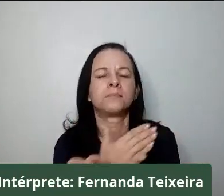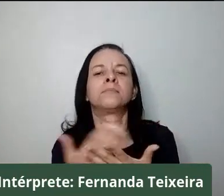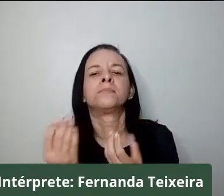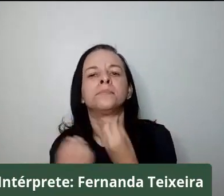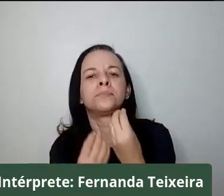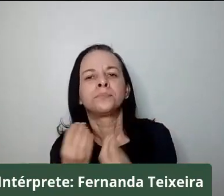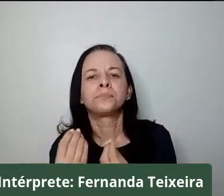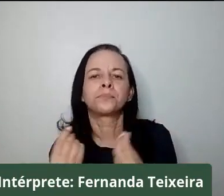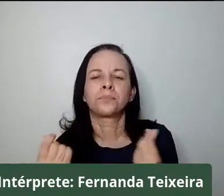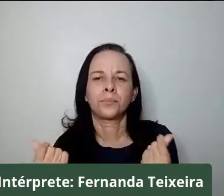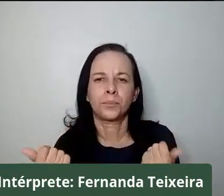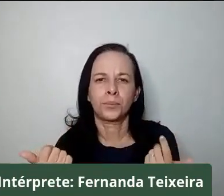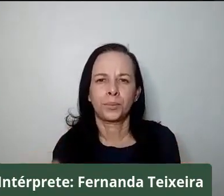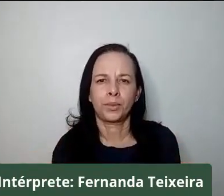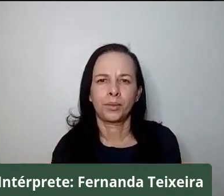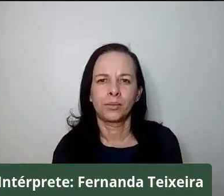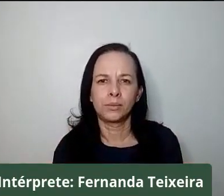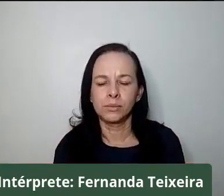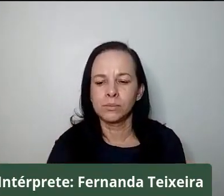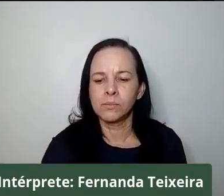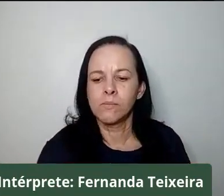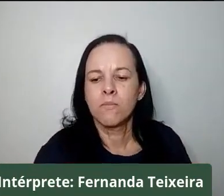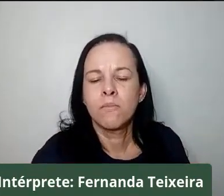um último só.